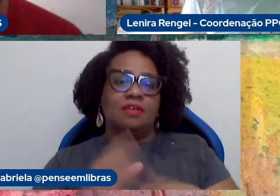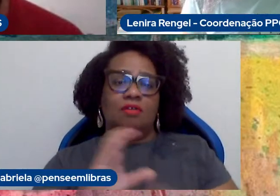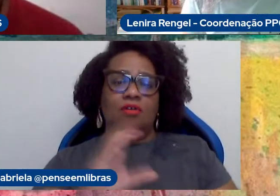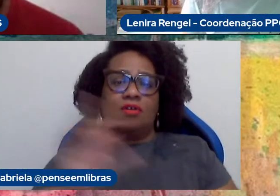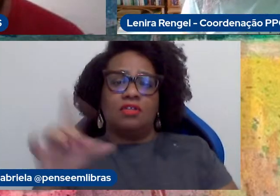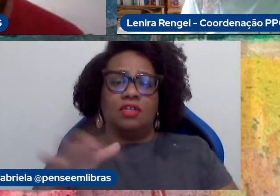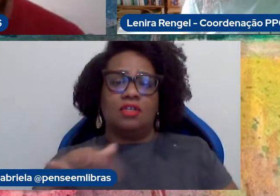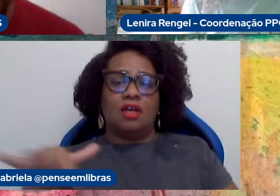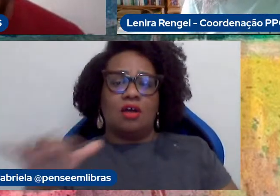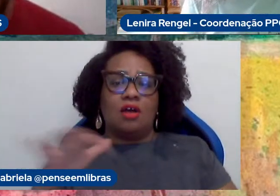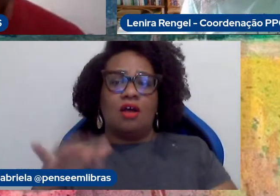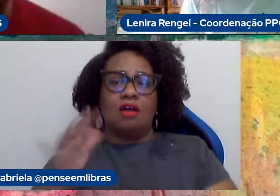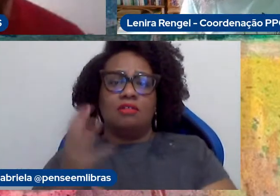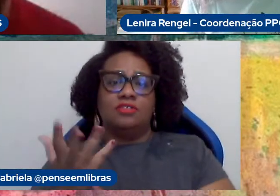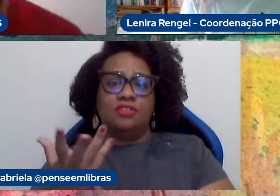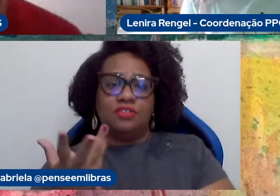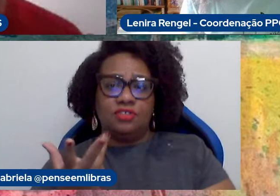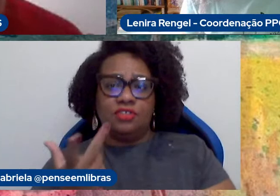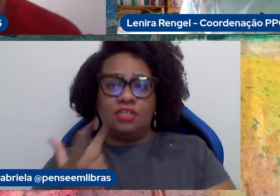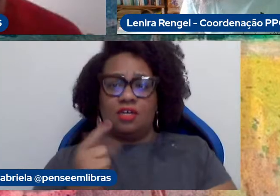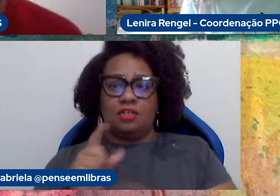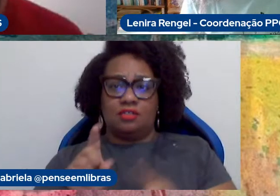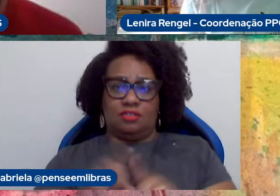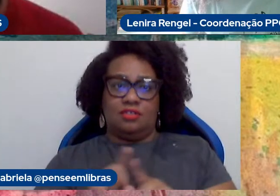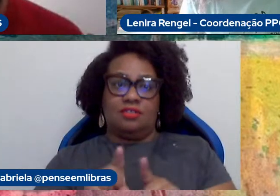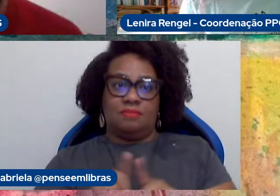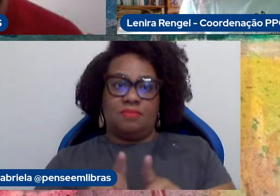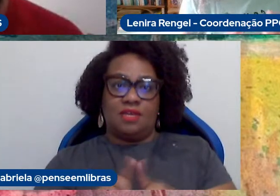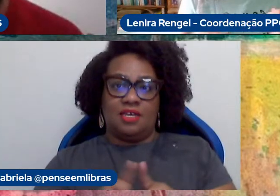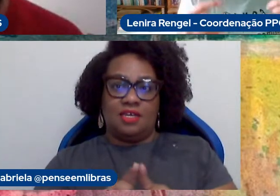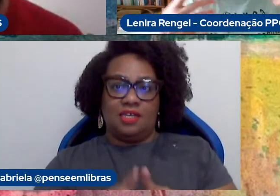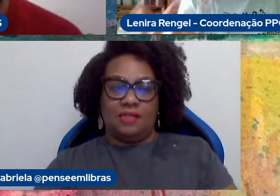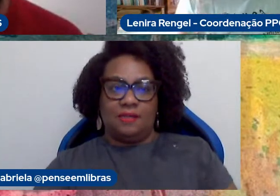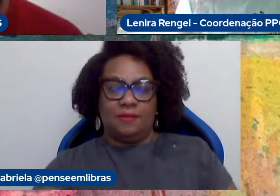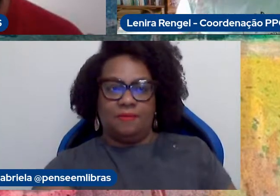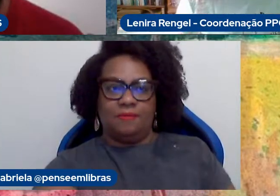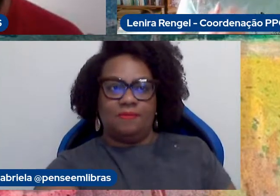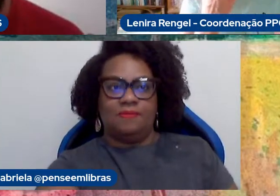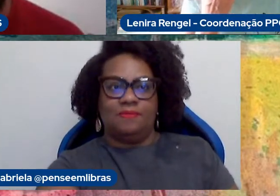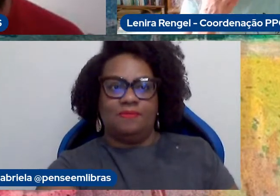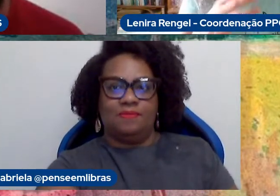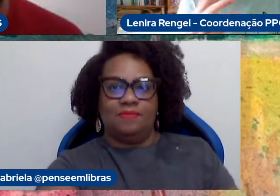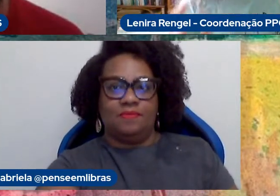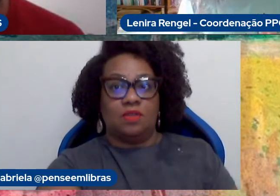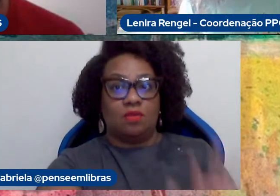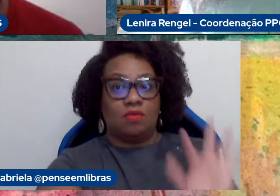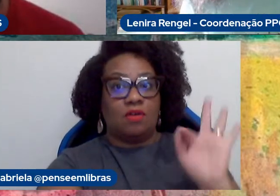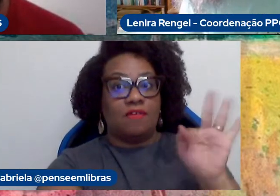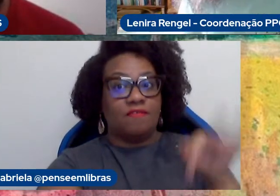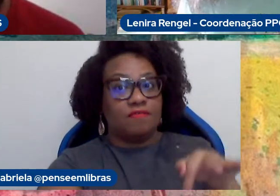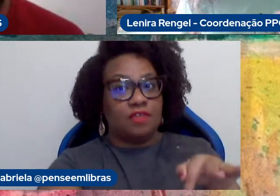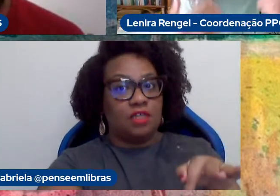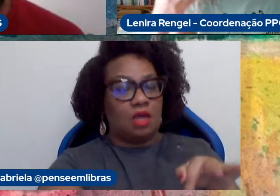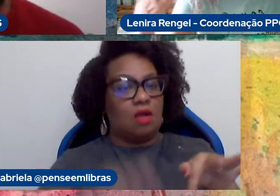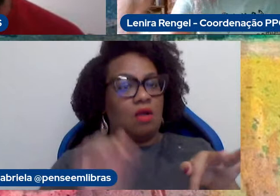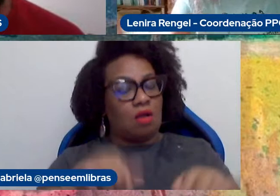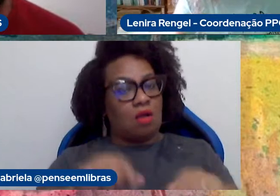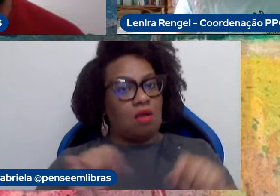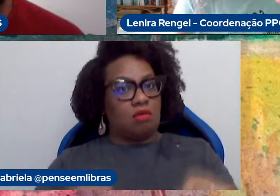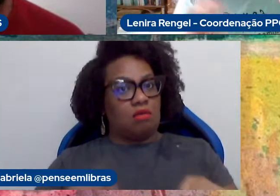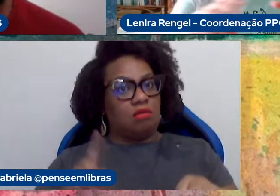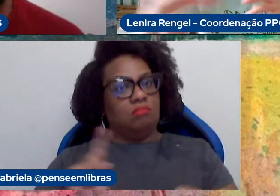artes também na CAPES, e isso não se encerra aqui, mas a gente vai, por favor,